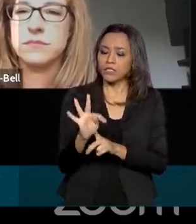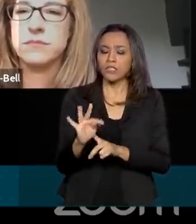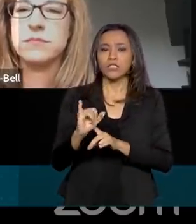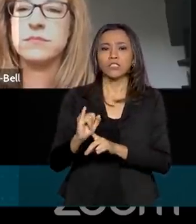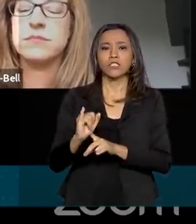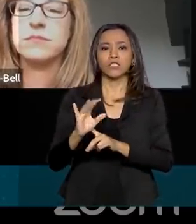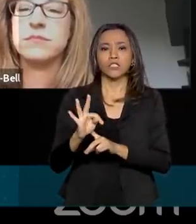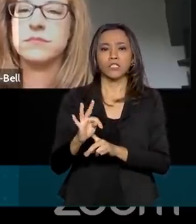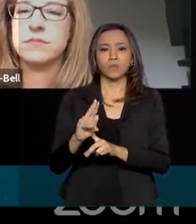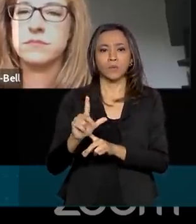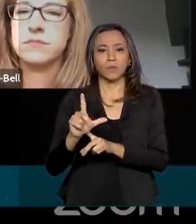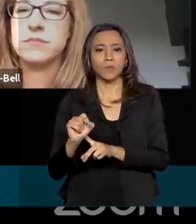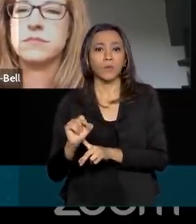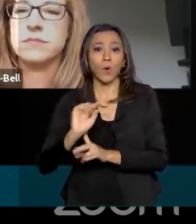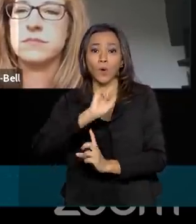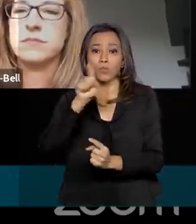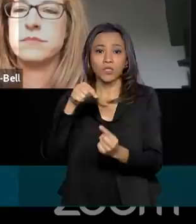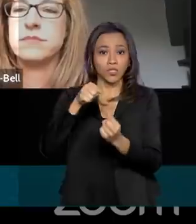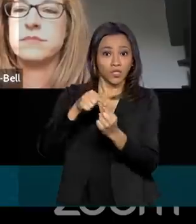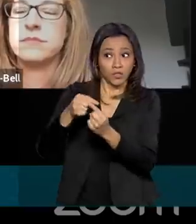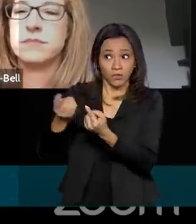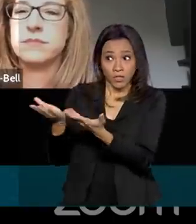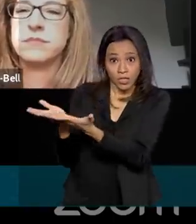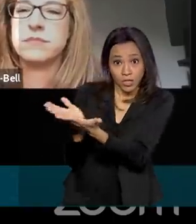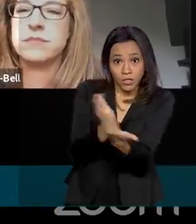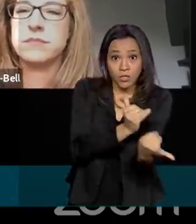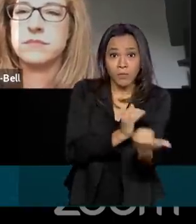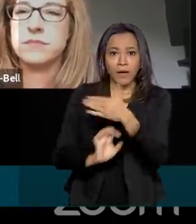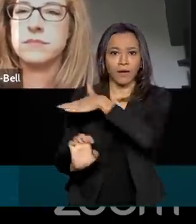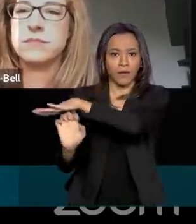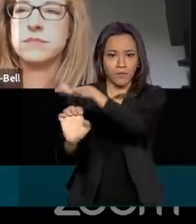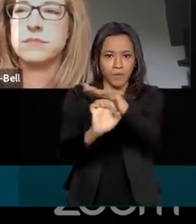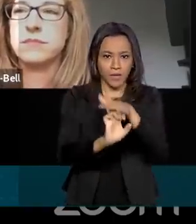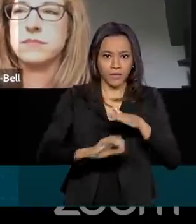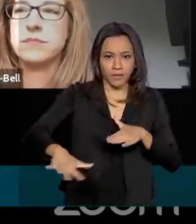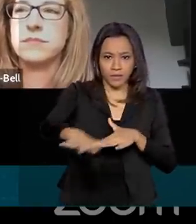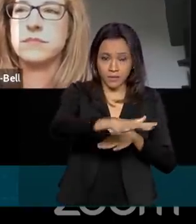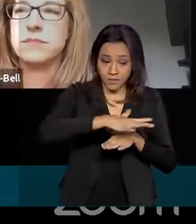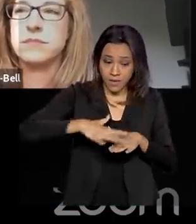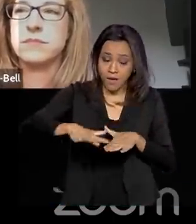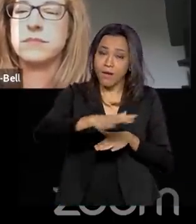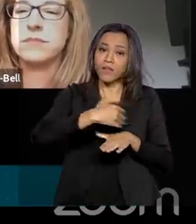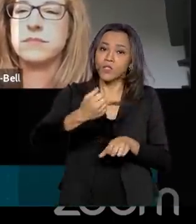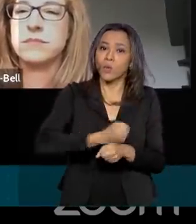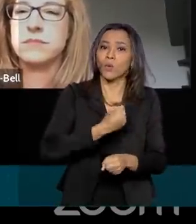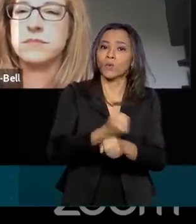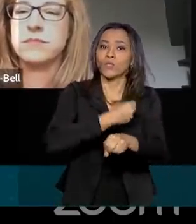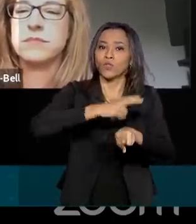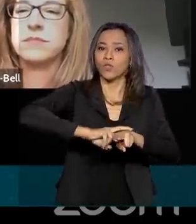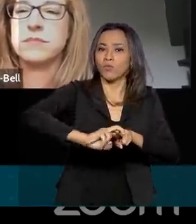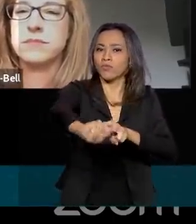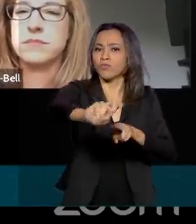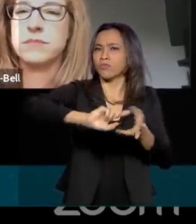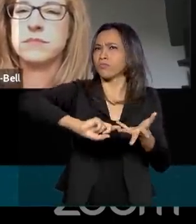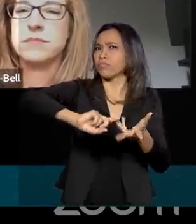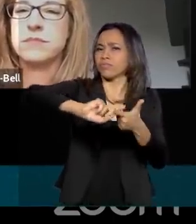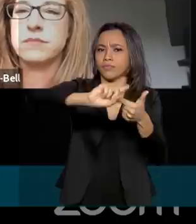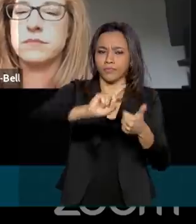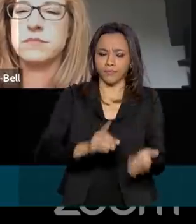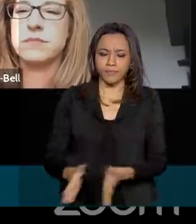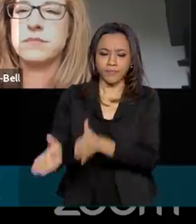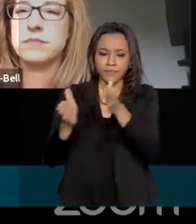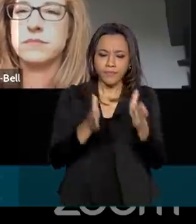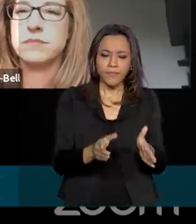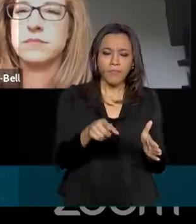para atrair investimentos para o setor de ferrovias. É um projeto super desafiador, mas que já nasce com essa